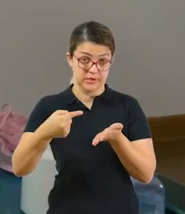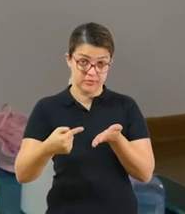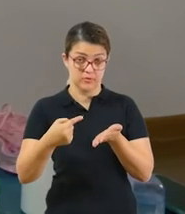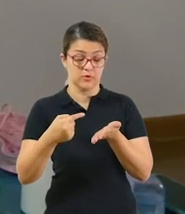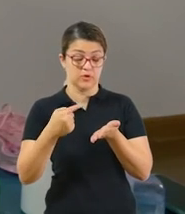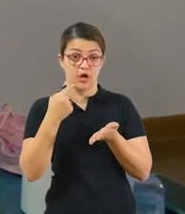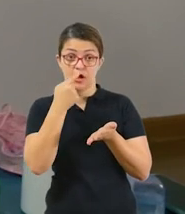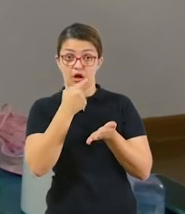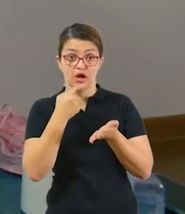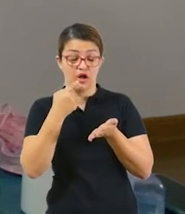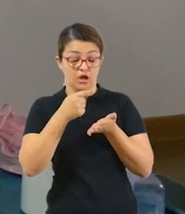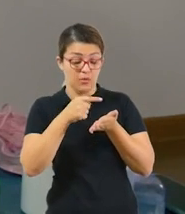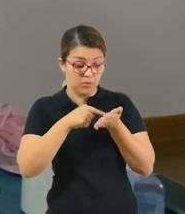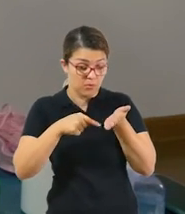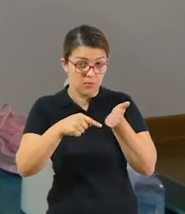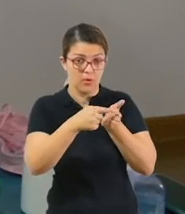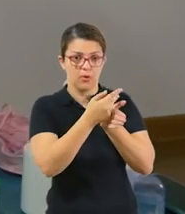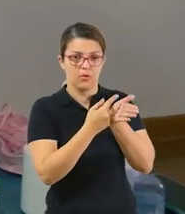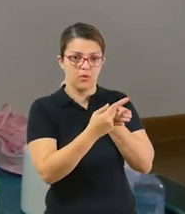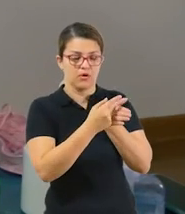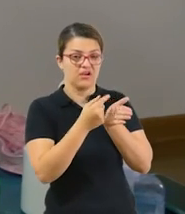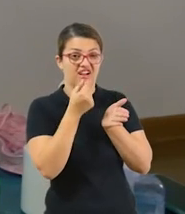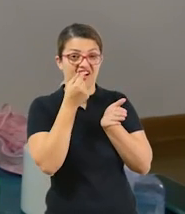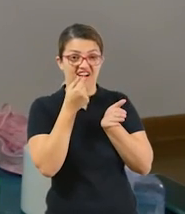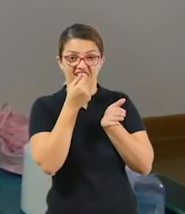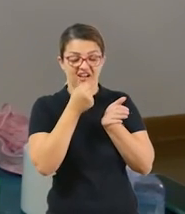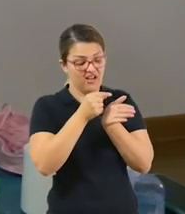boca e os respectivos dentinhos.